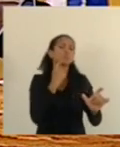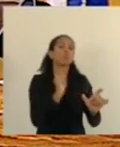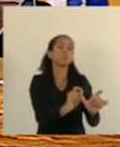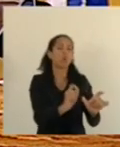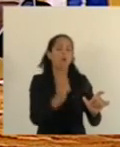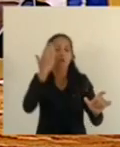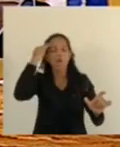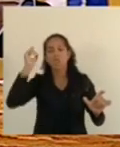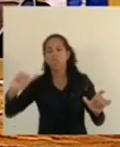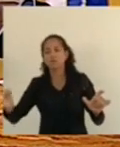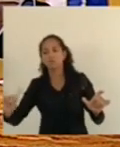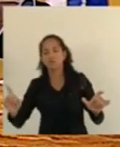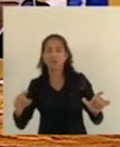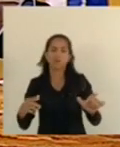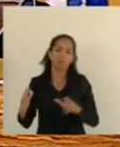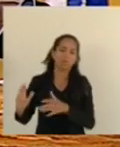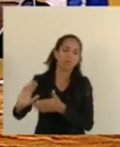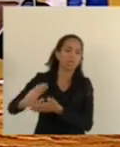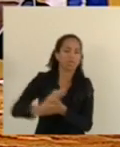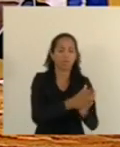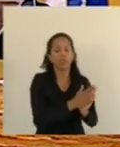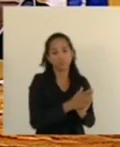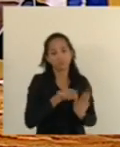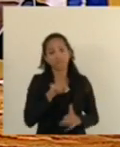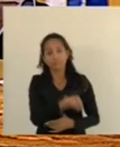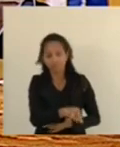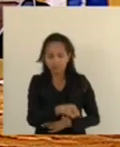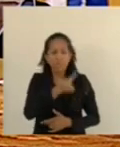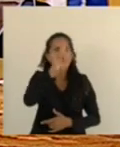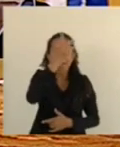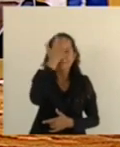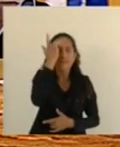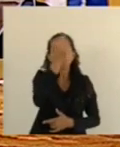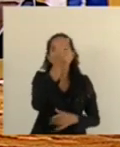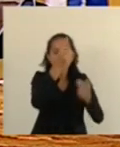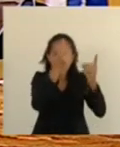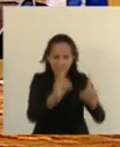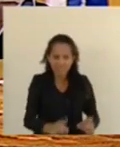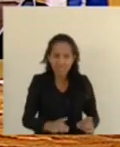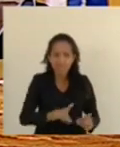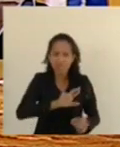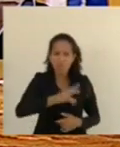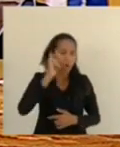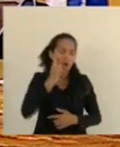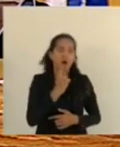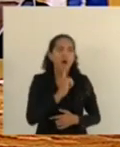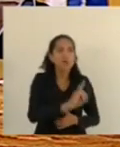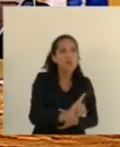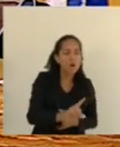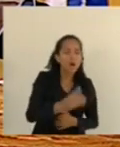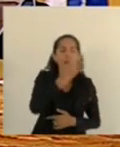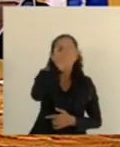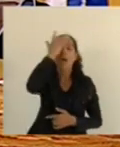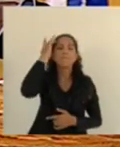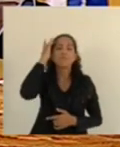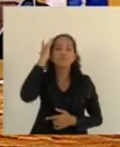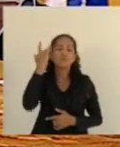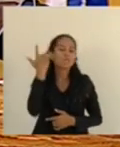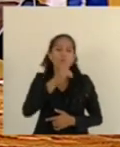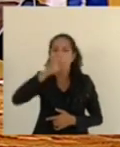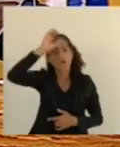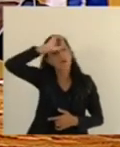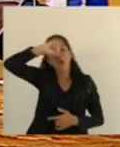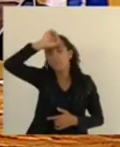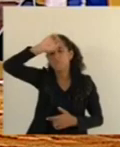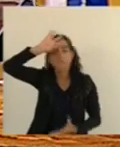deficiente não é aquele que não ouve, mas aquele que se recusa a escutar e